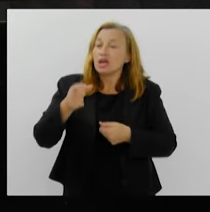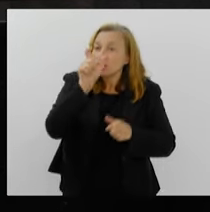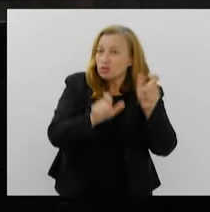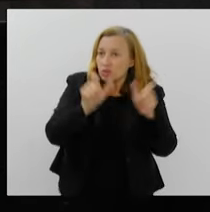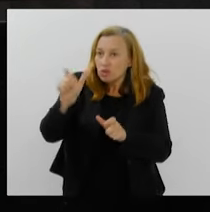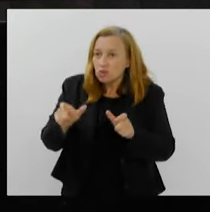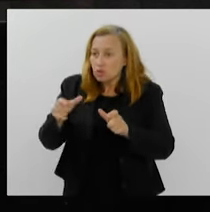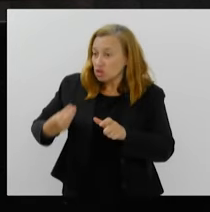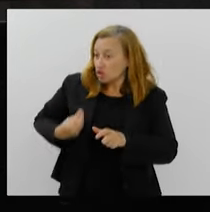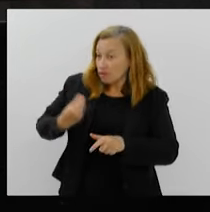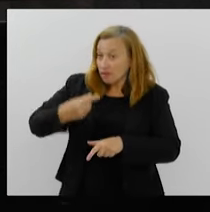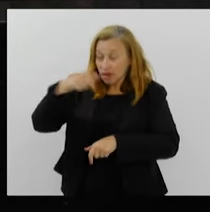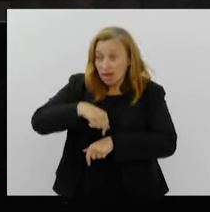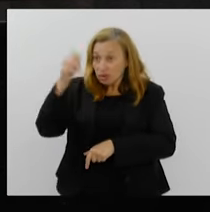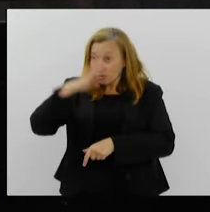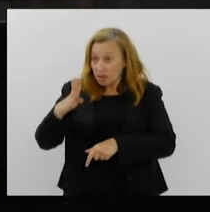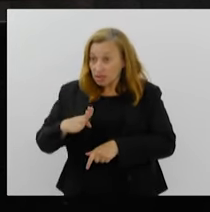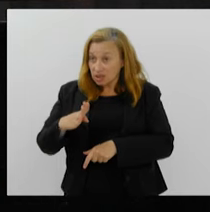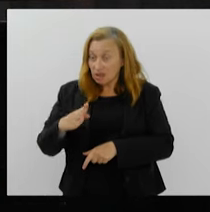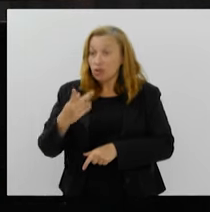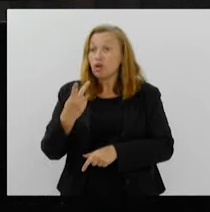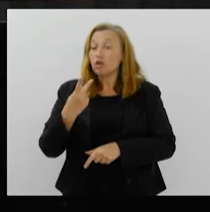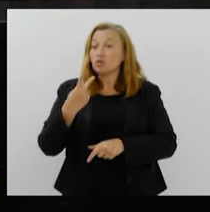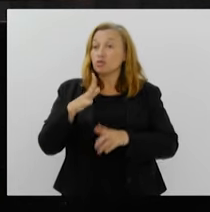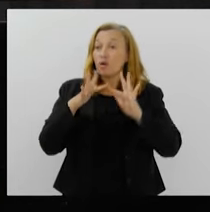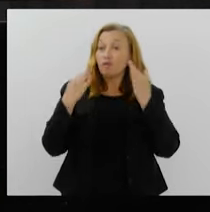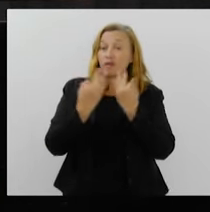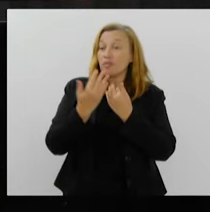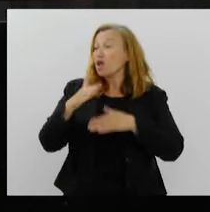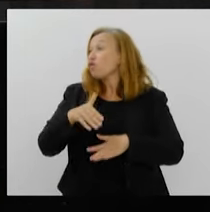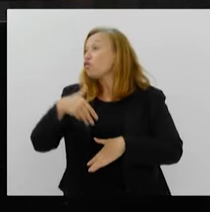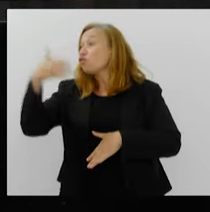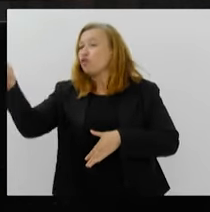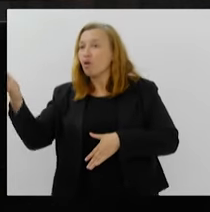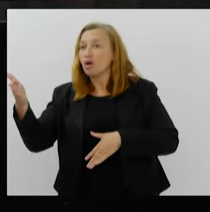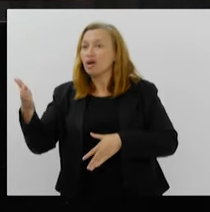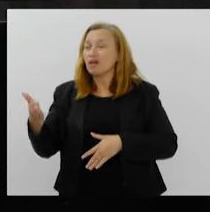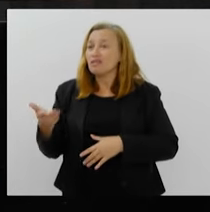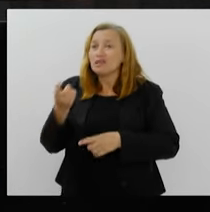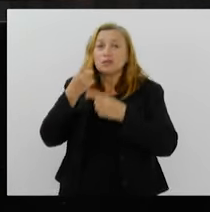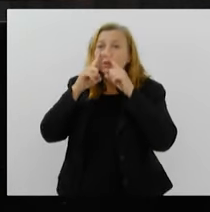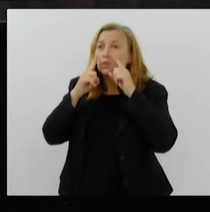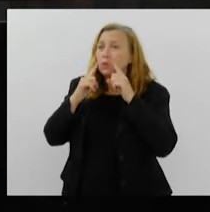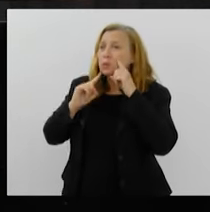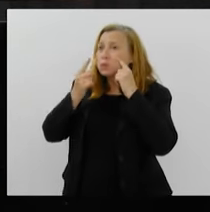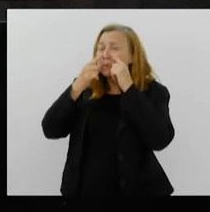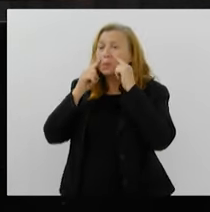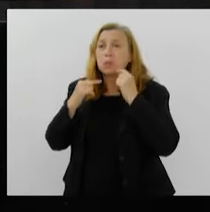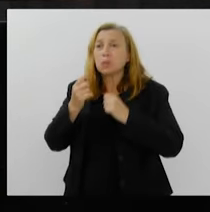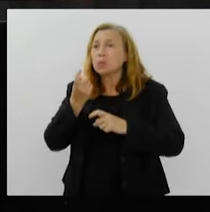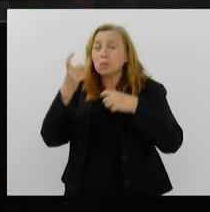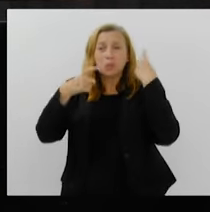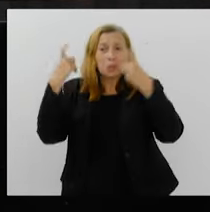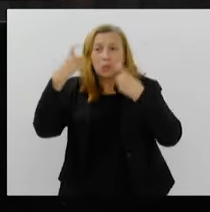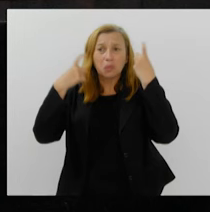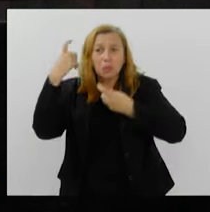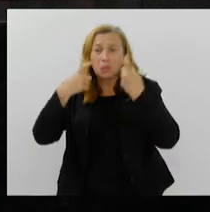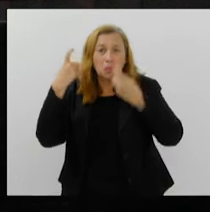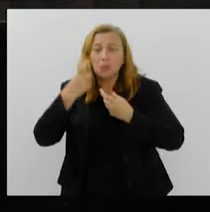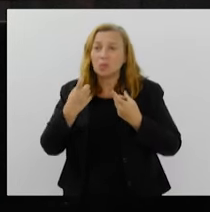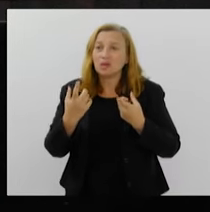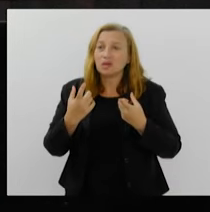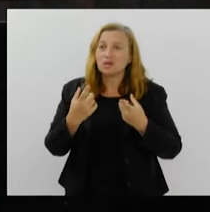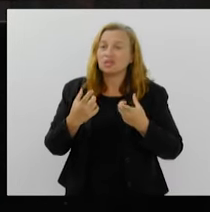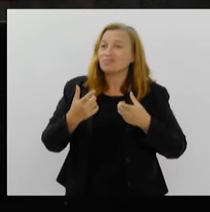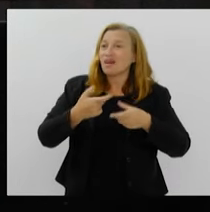muitos com seus familiares lá, ficam em total desespero. O cessar-fogo é